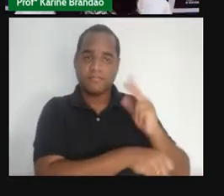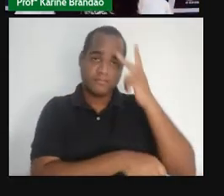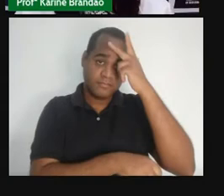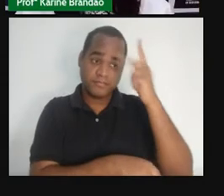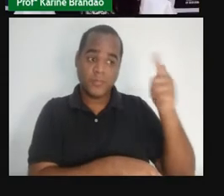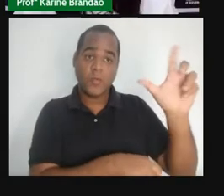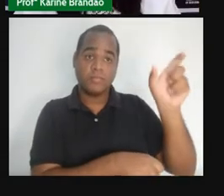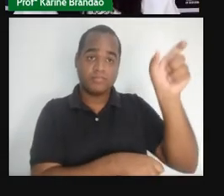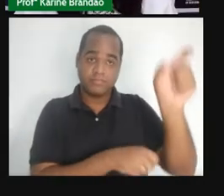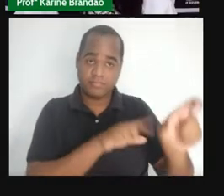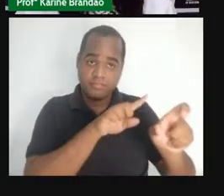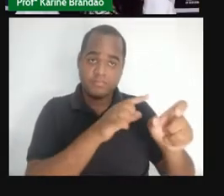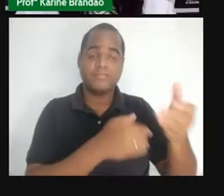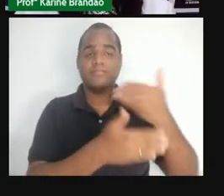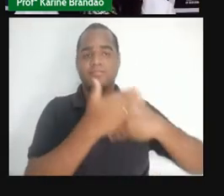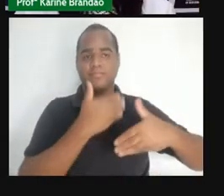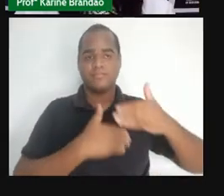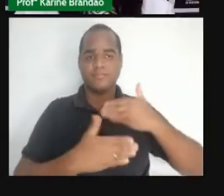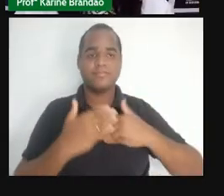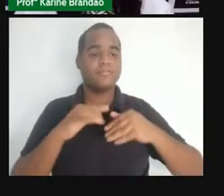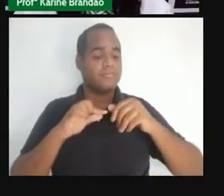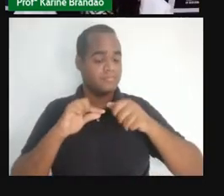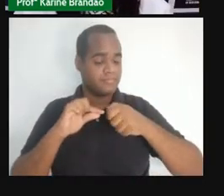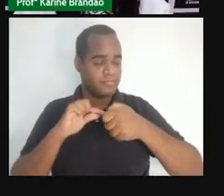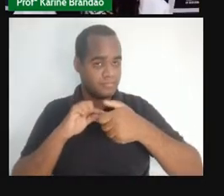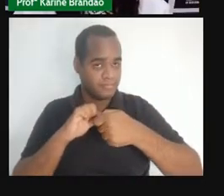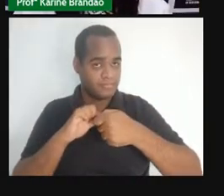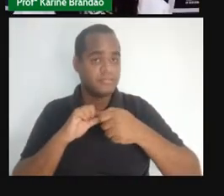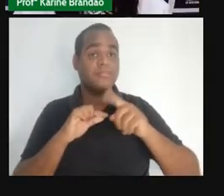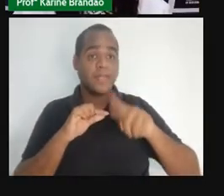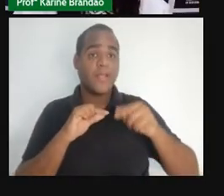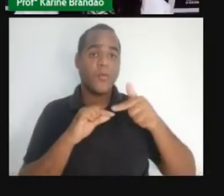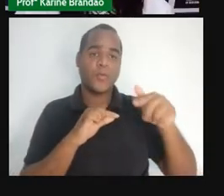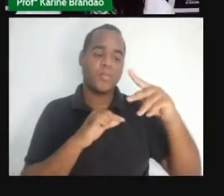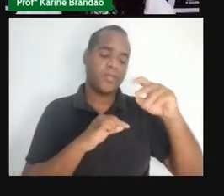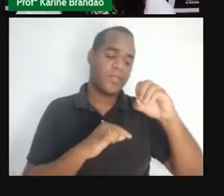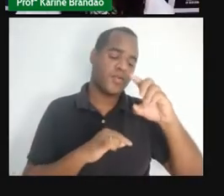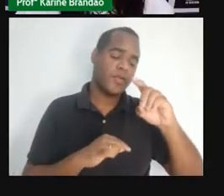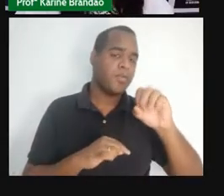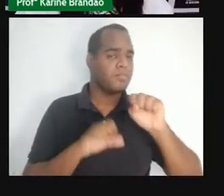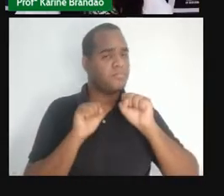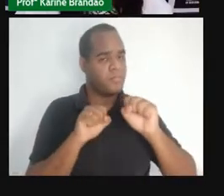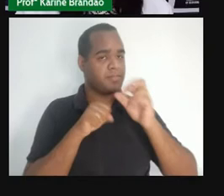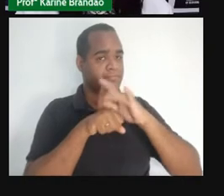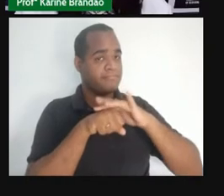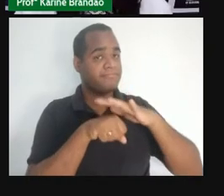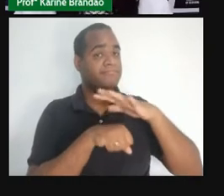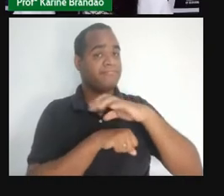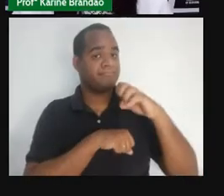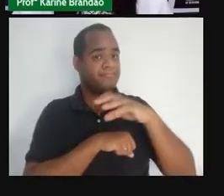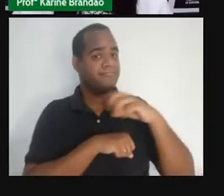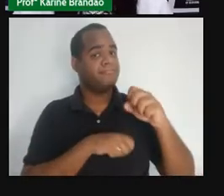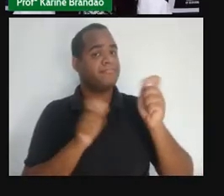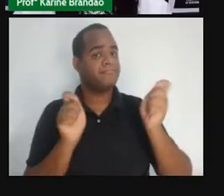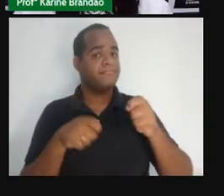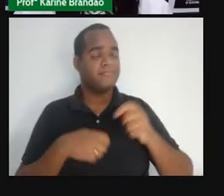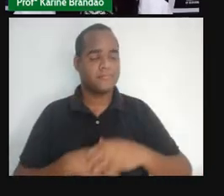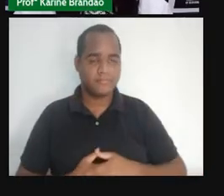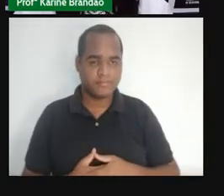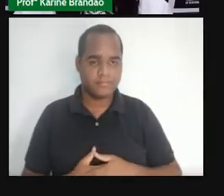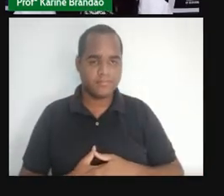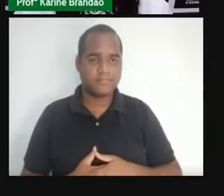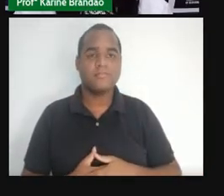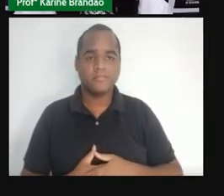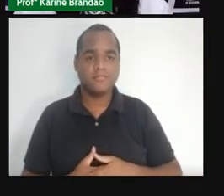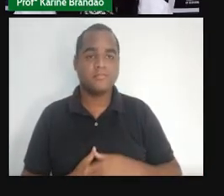com a gente. Manicures e podólogos podem ser infectados com essas doenças. Aí já é a questão, né? Uma vez que a